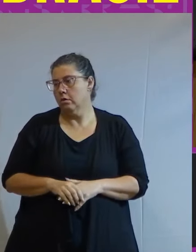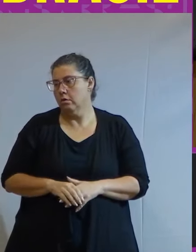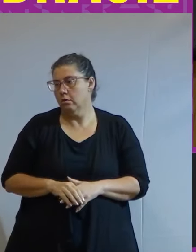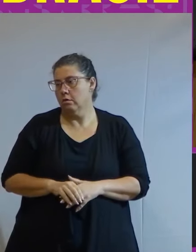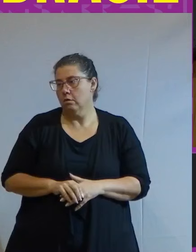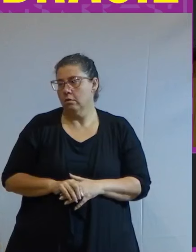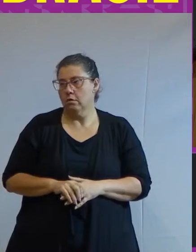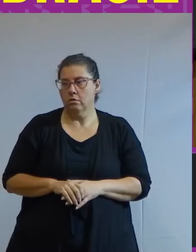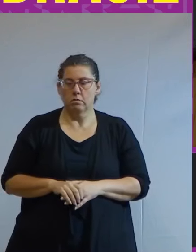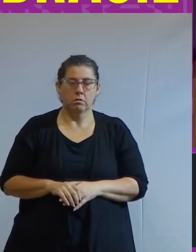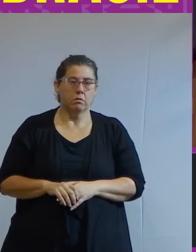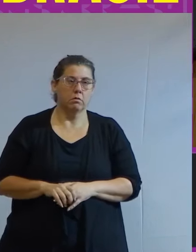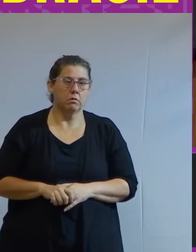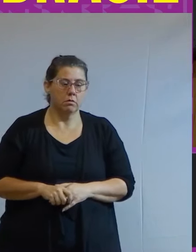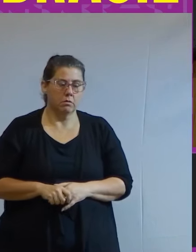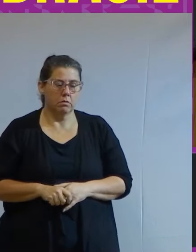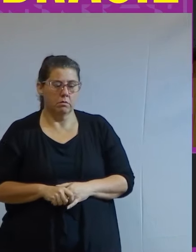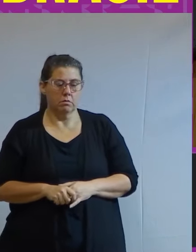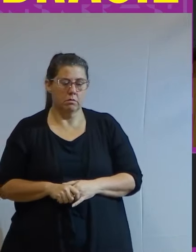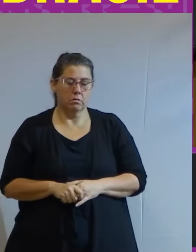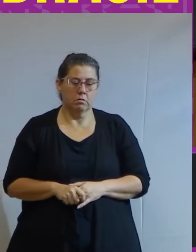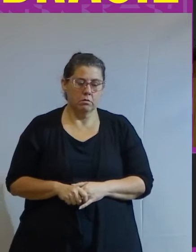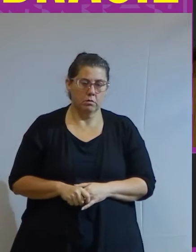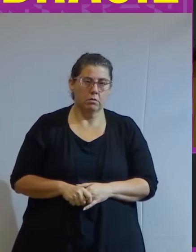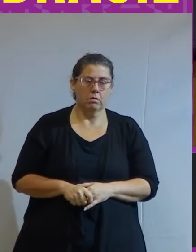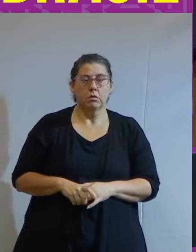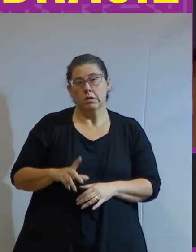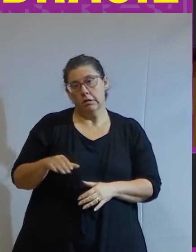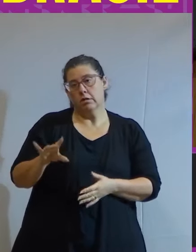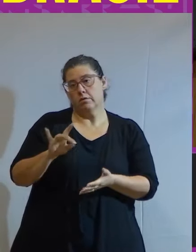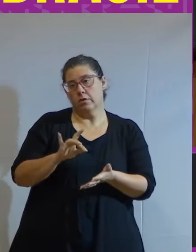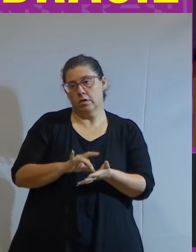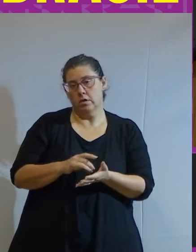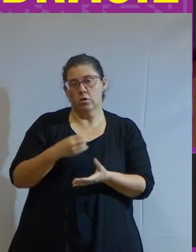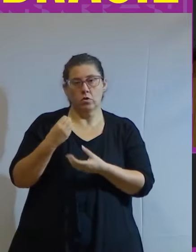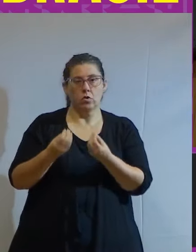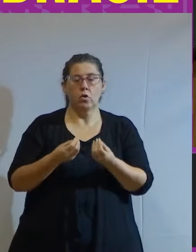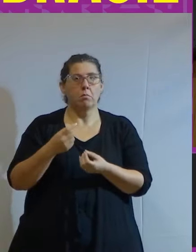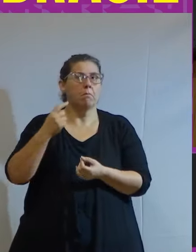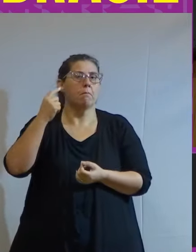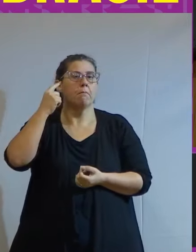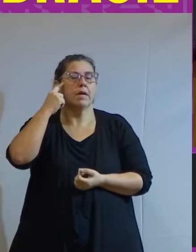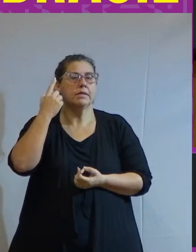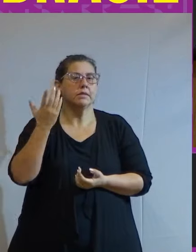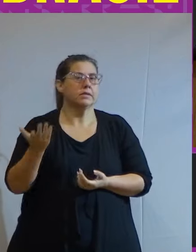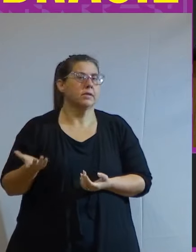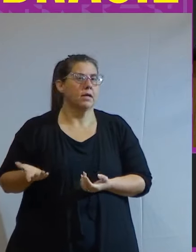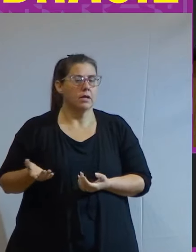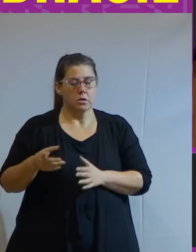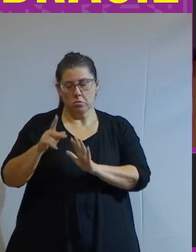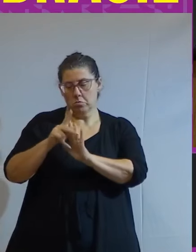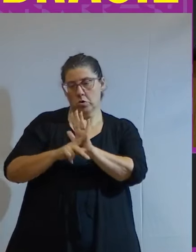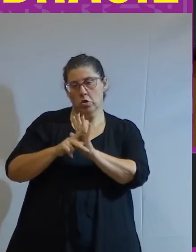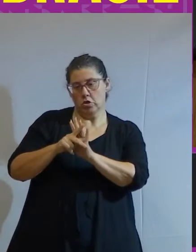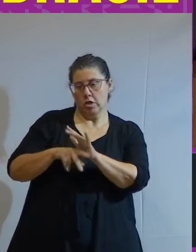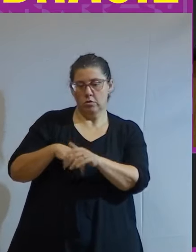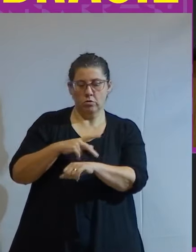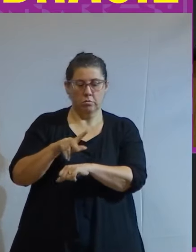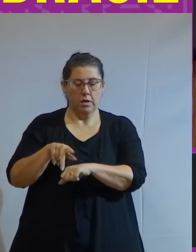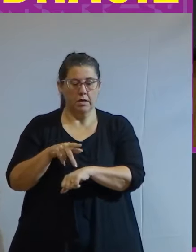exatamente e realmente quer dizer como é que a gente pode pensar num projeto de país